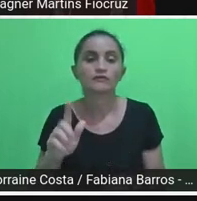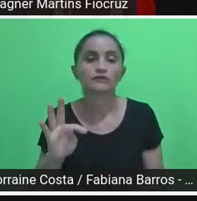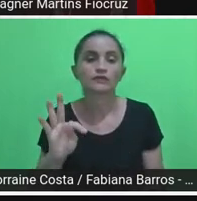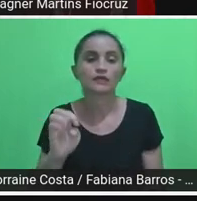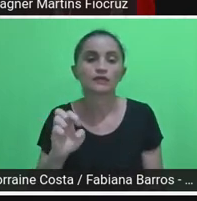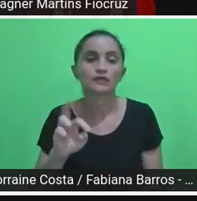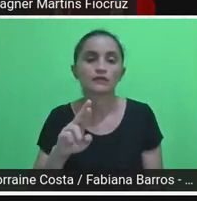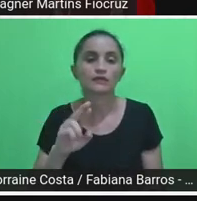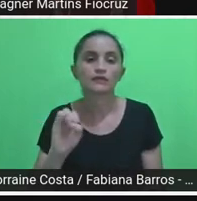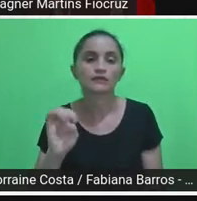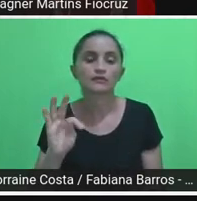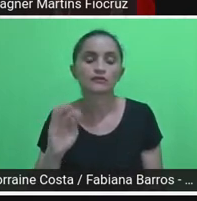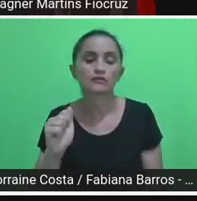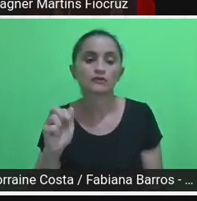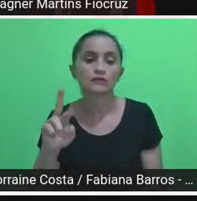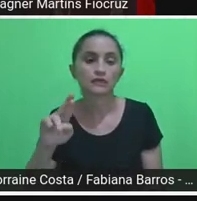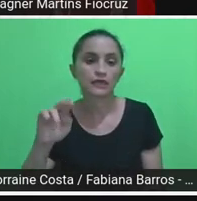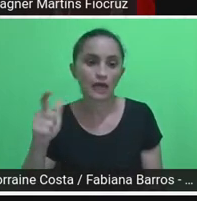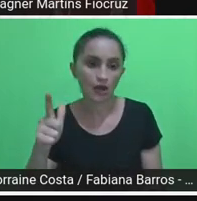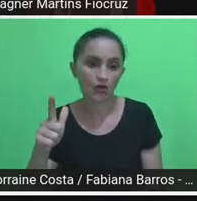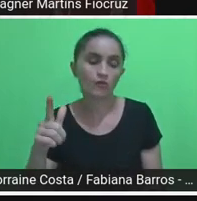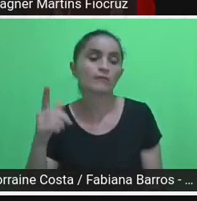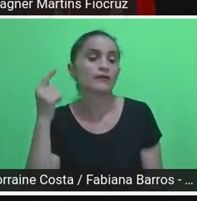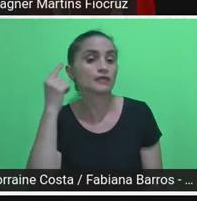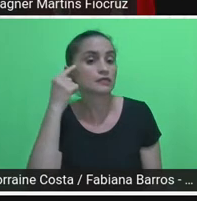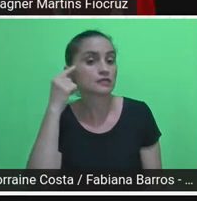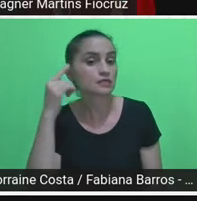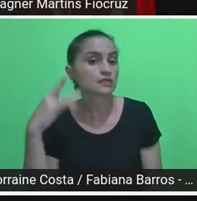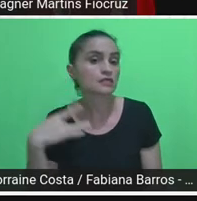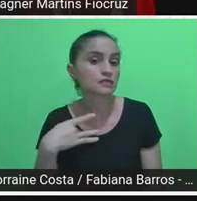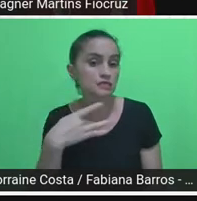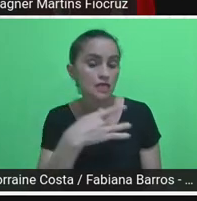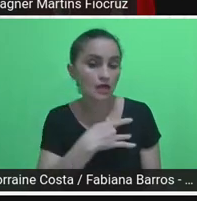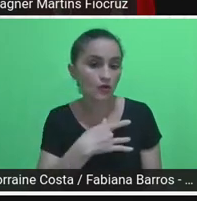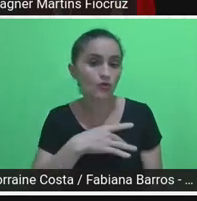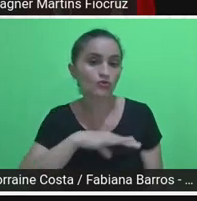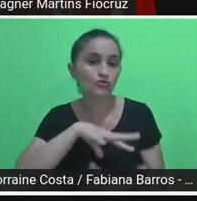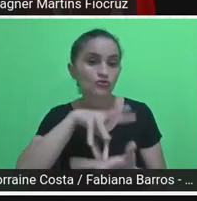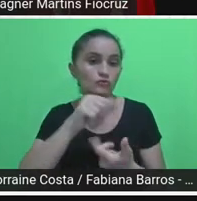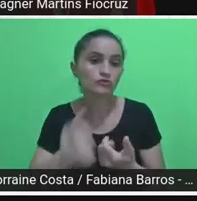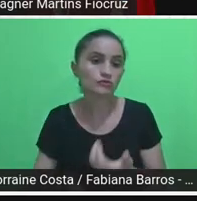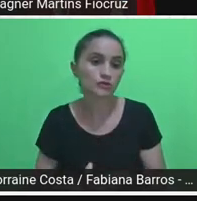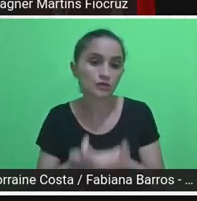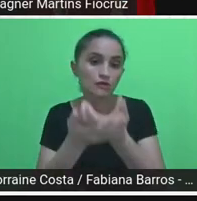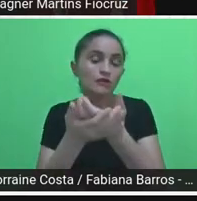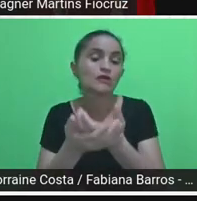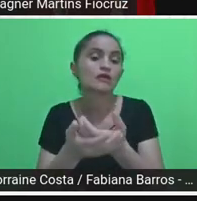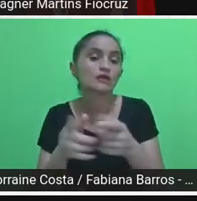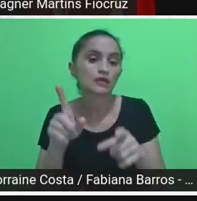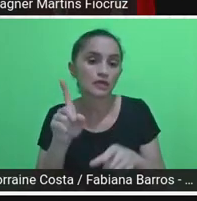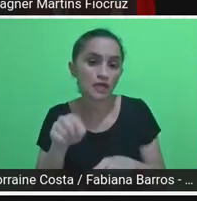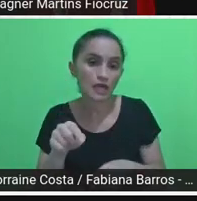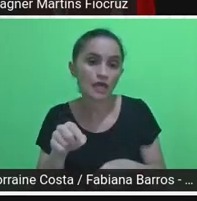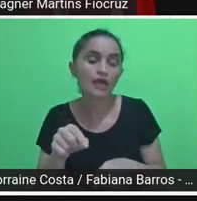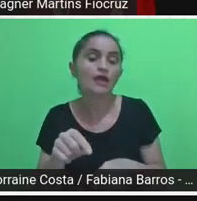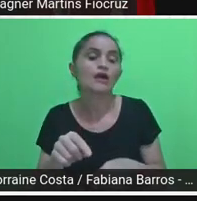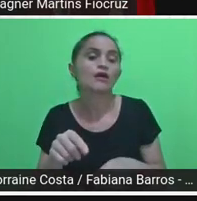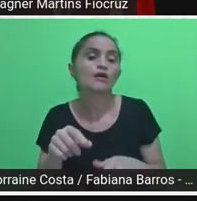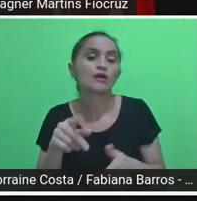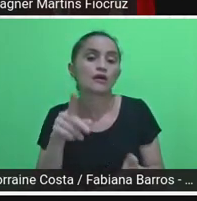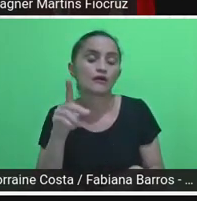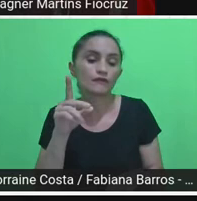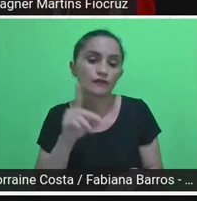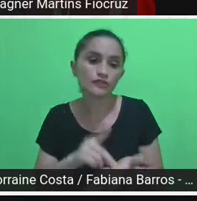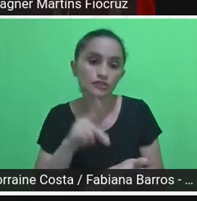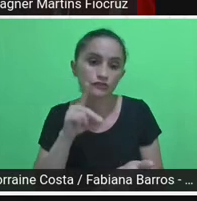que é uma formação de agentes de governança territorial. Esse curso foi